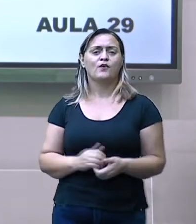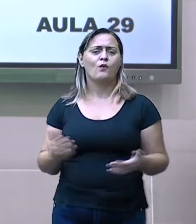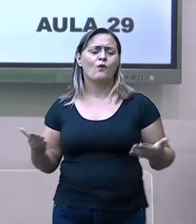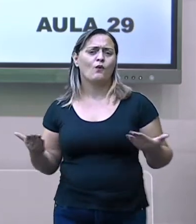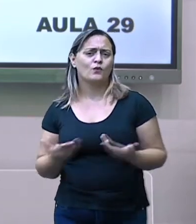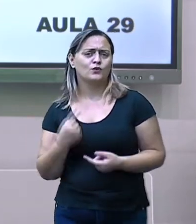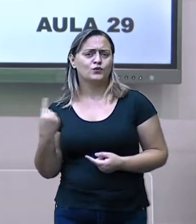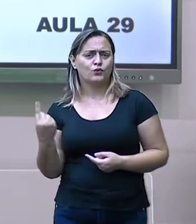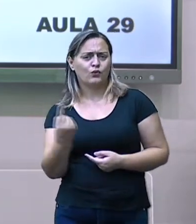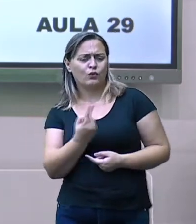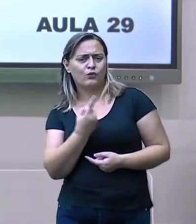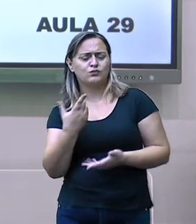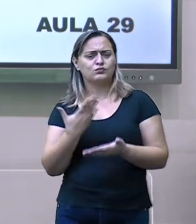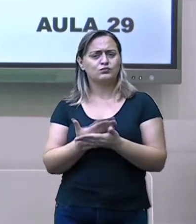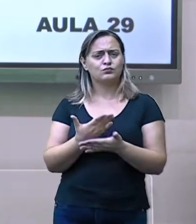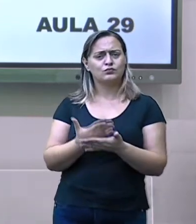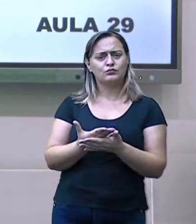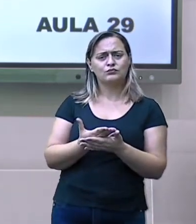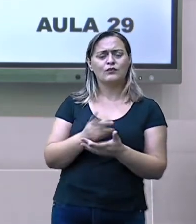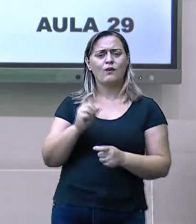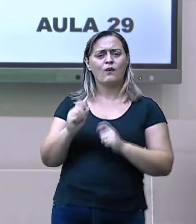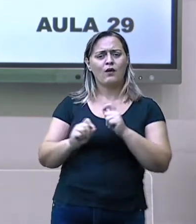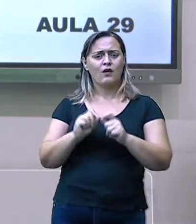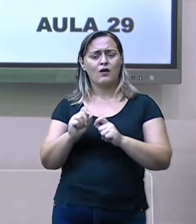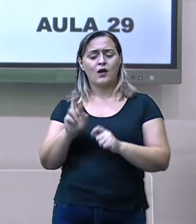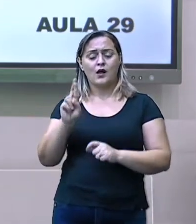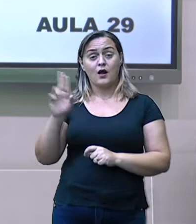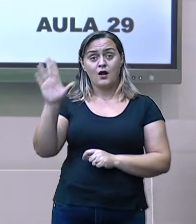regiões polares. Ok?